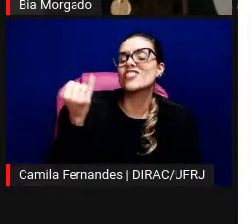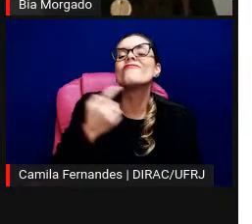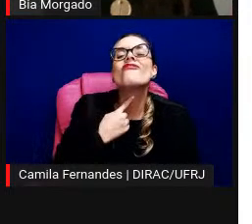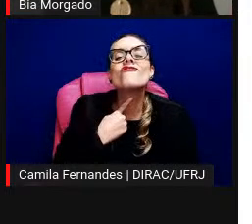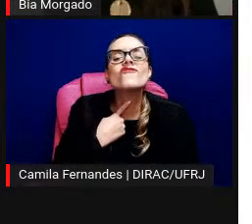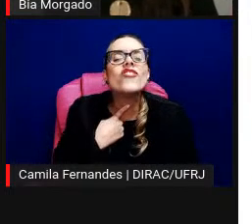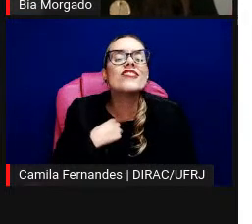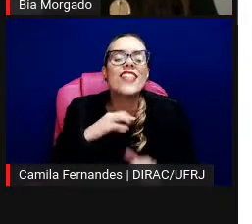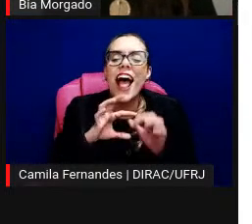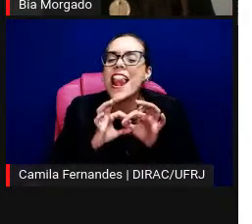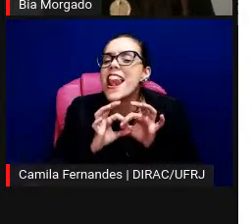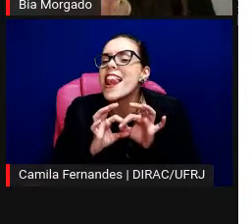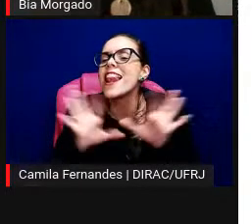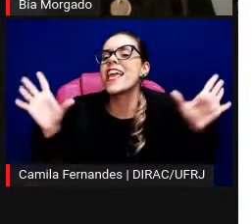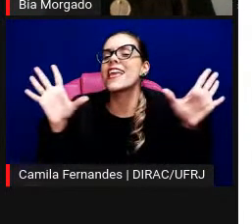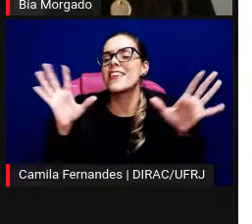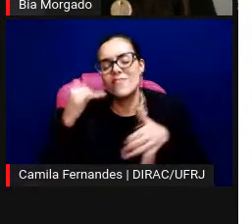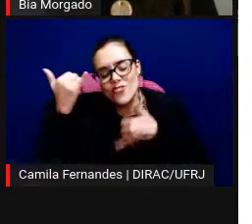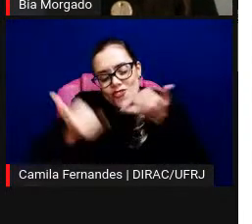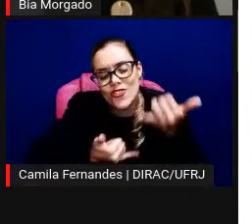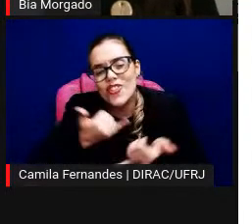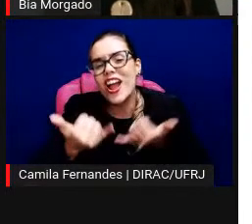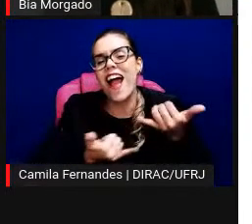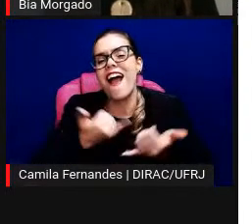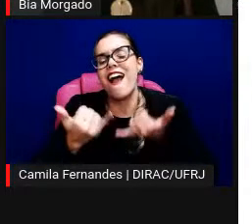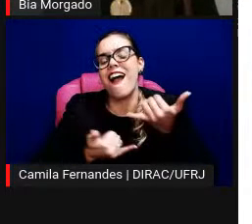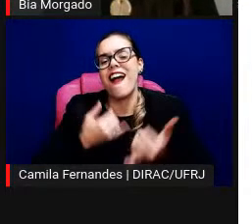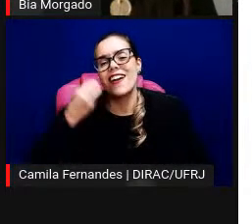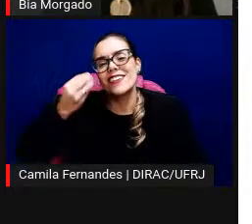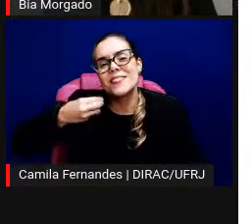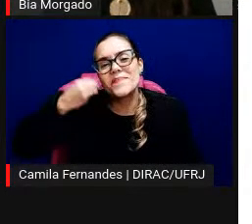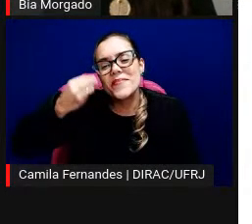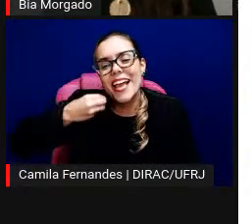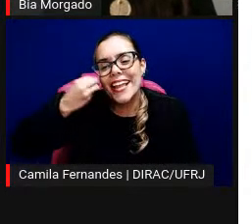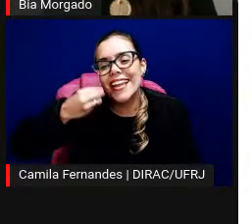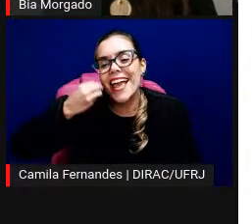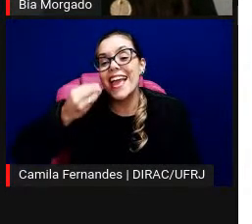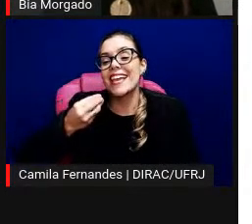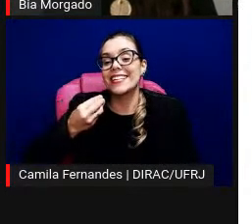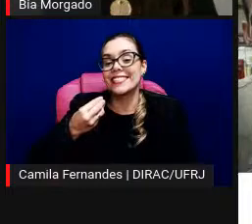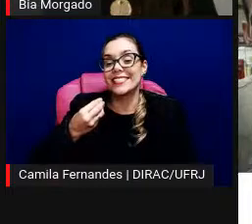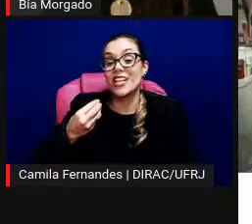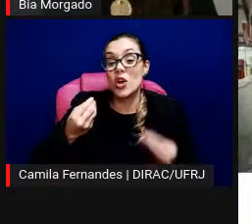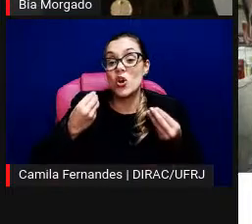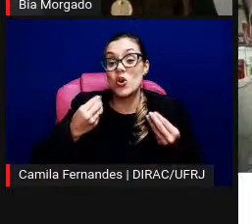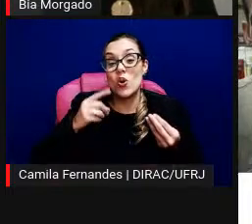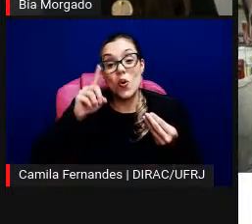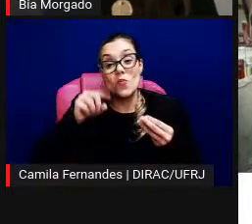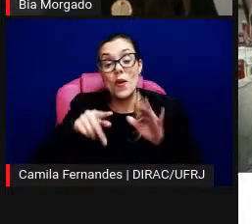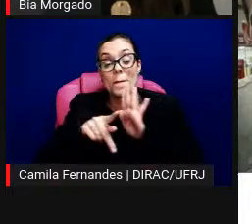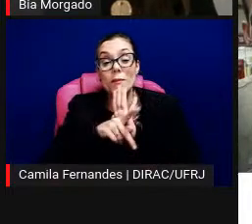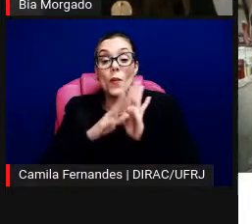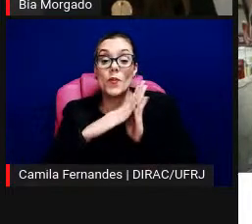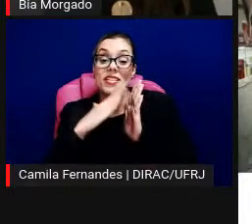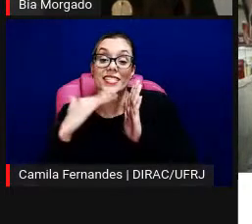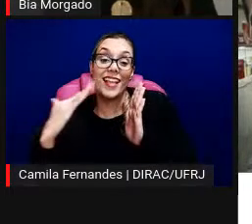ele entendia a própria experiência de jogar como uma experiência estética de alguma forma